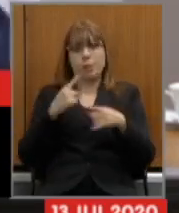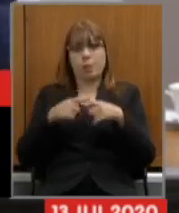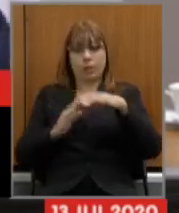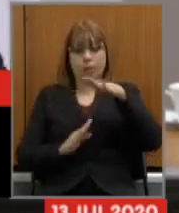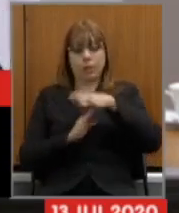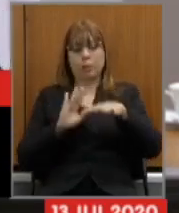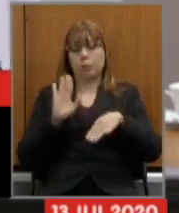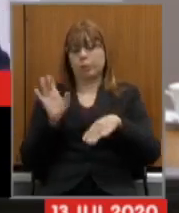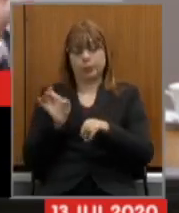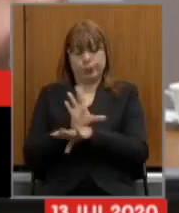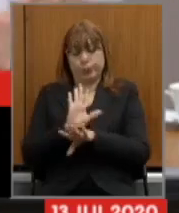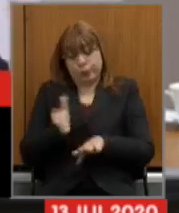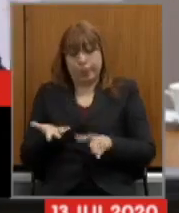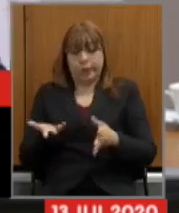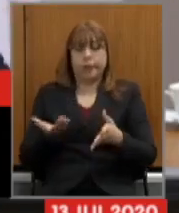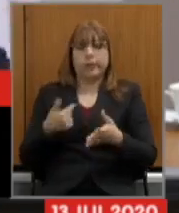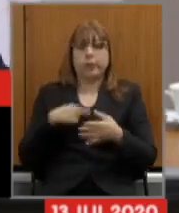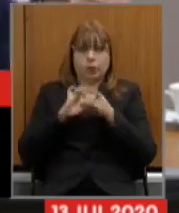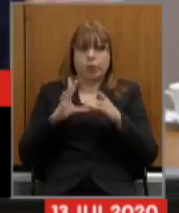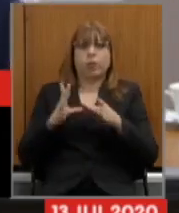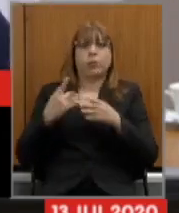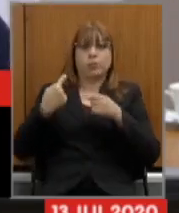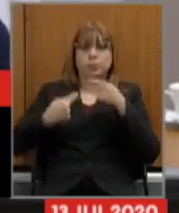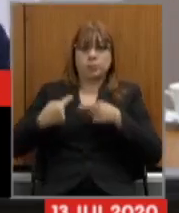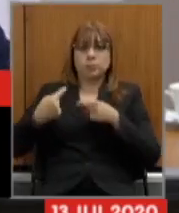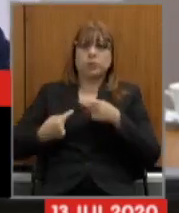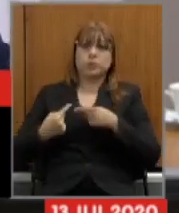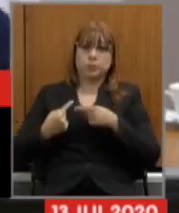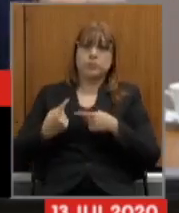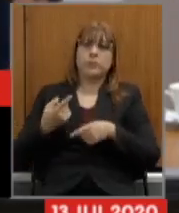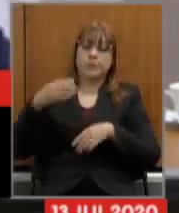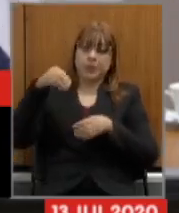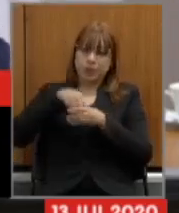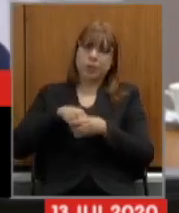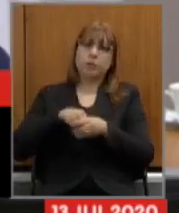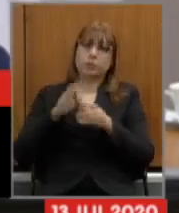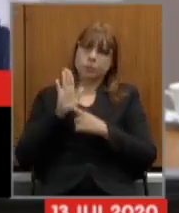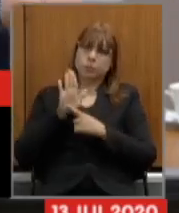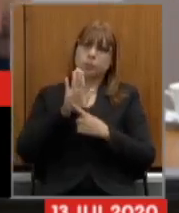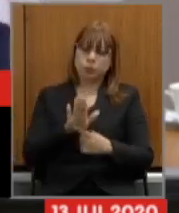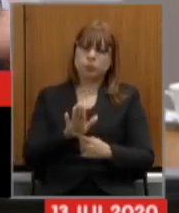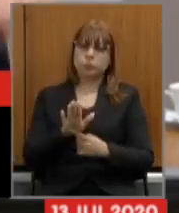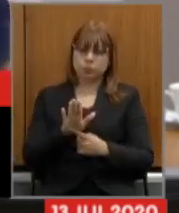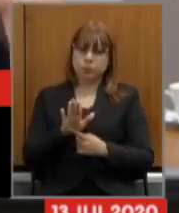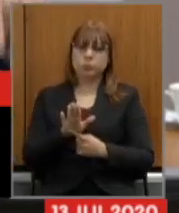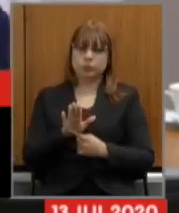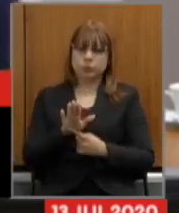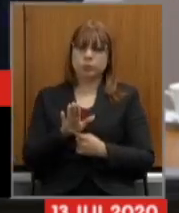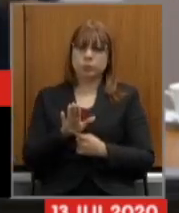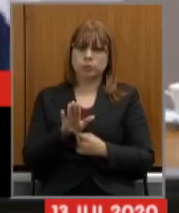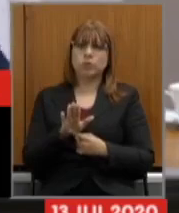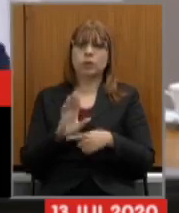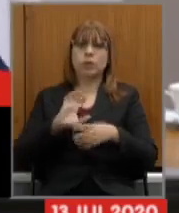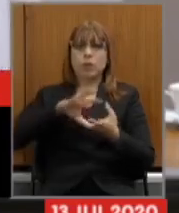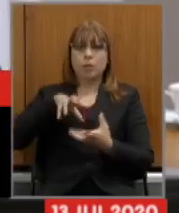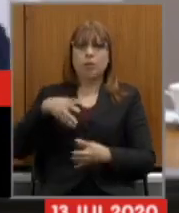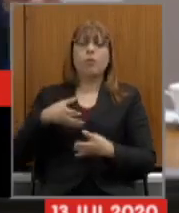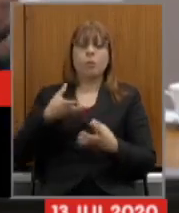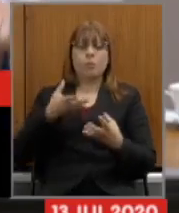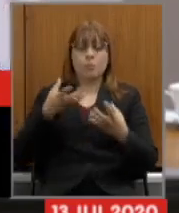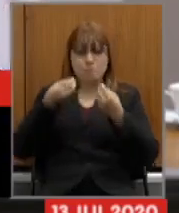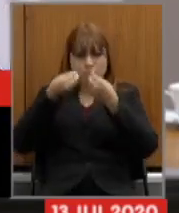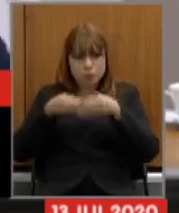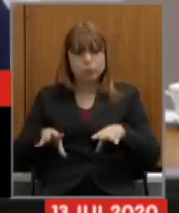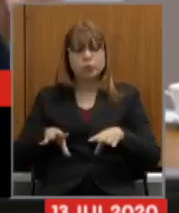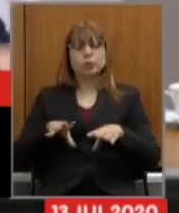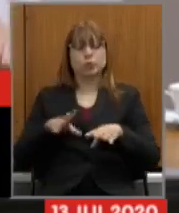esgotou mas ela não garante estou à disposição para o debate institucional na casa demonstrando como essa reforma ataca os profissionais do